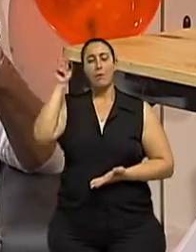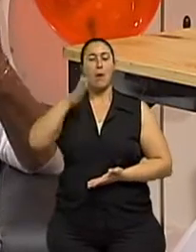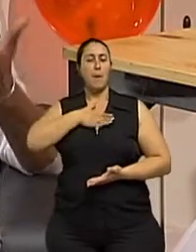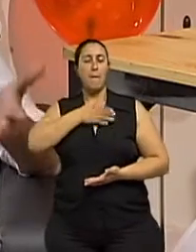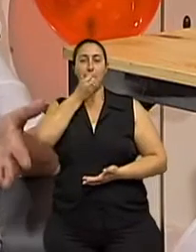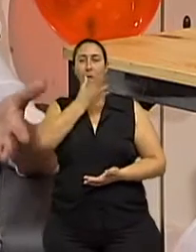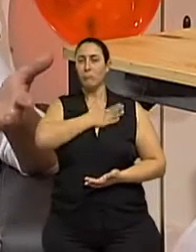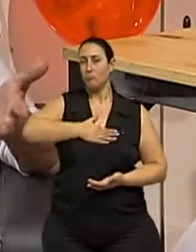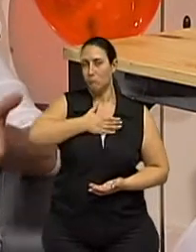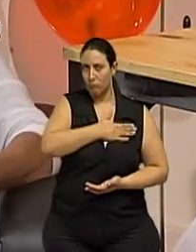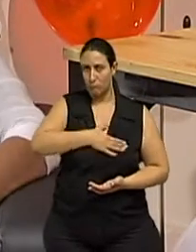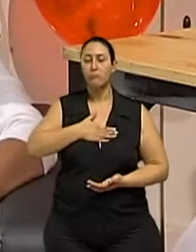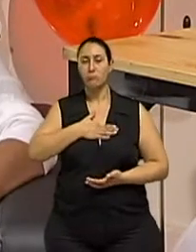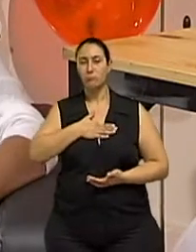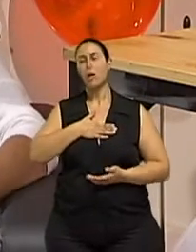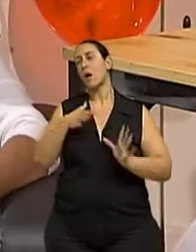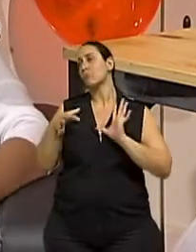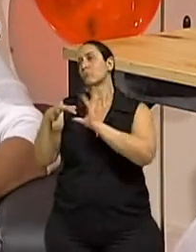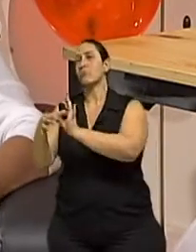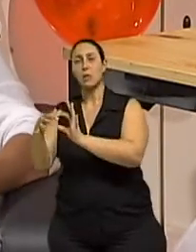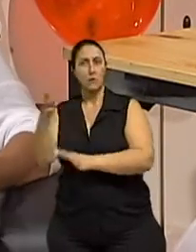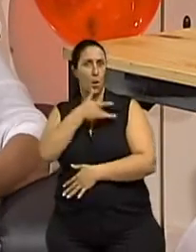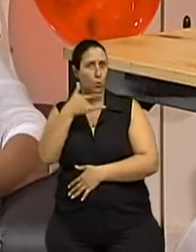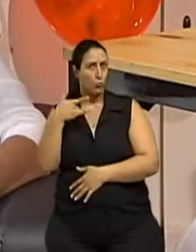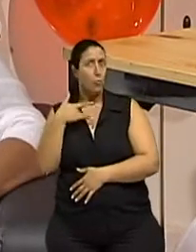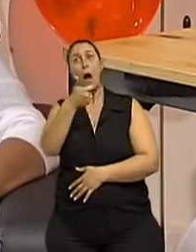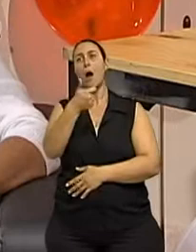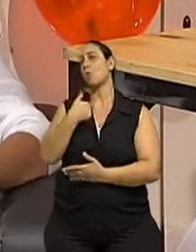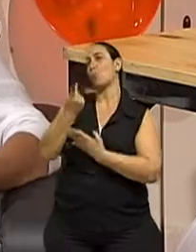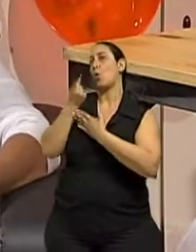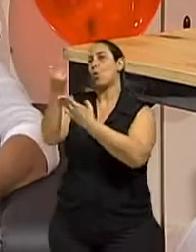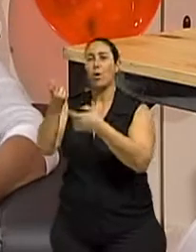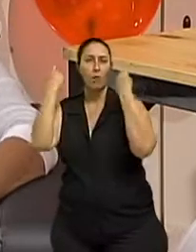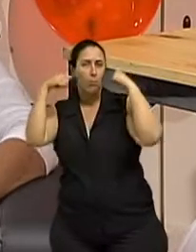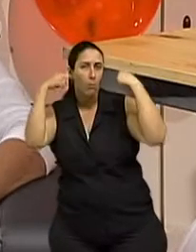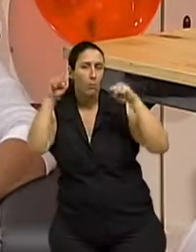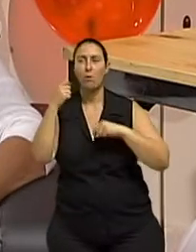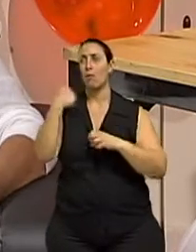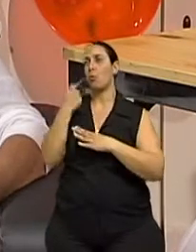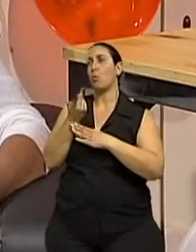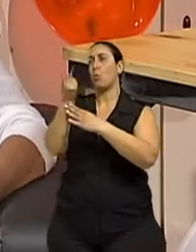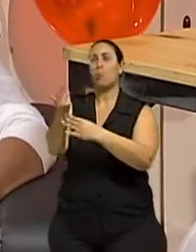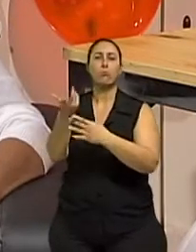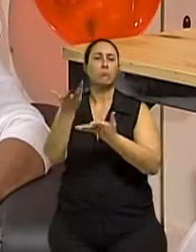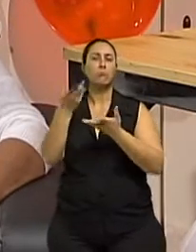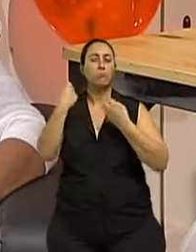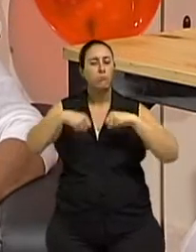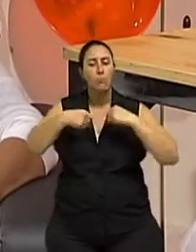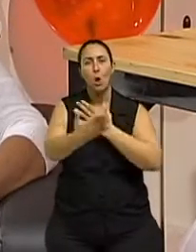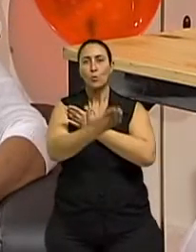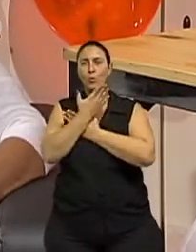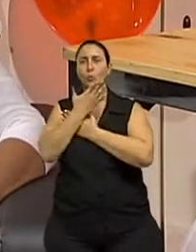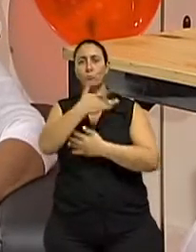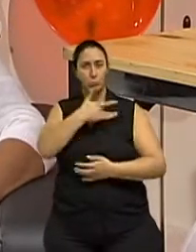relacionado à saúde. procuro uma academia, procuro uma atividade física. Eu também passo a ter um